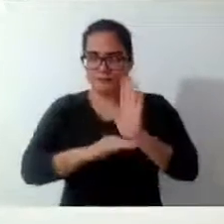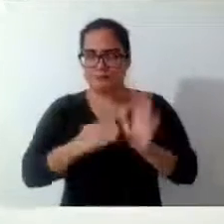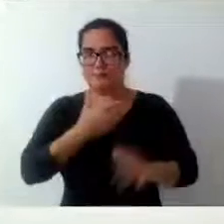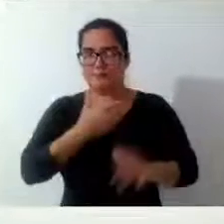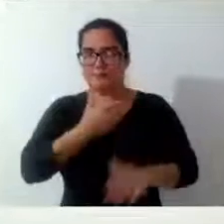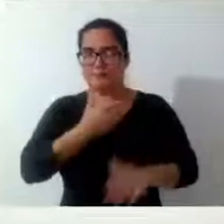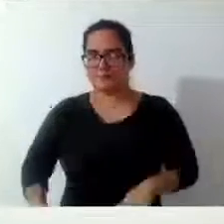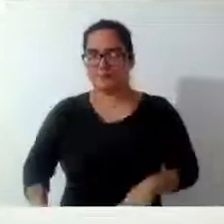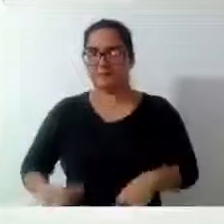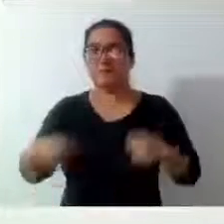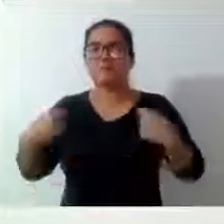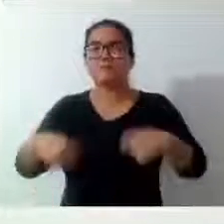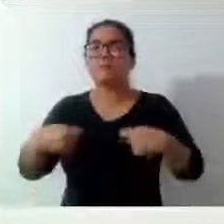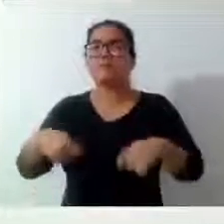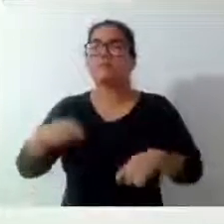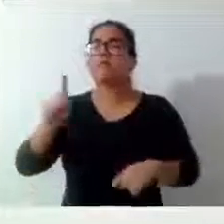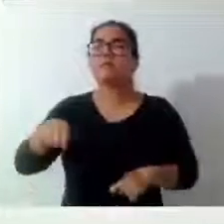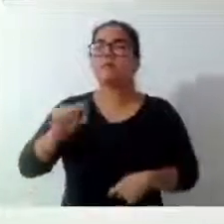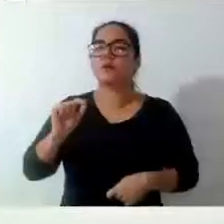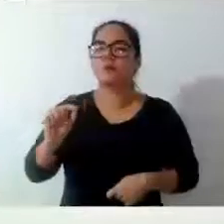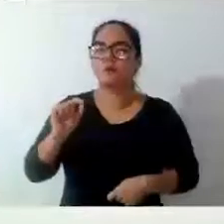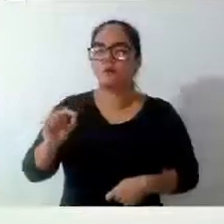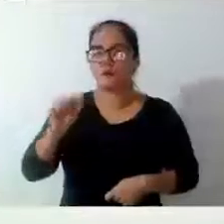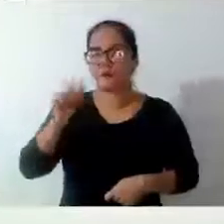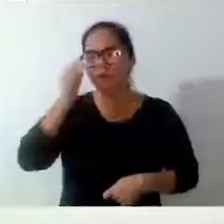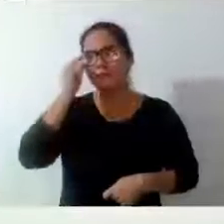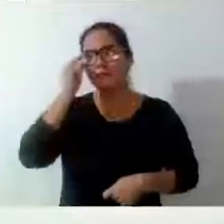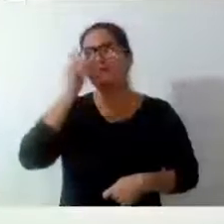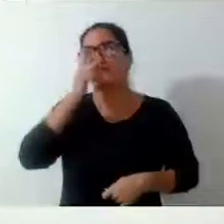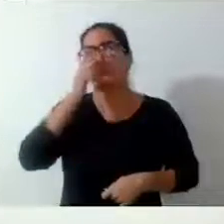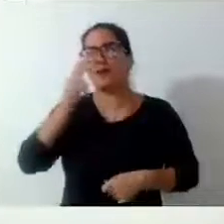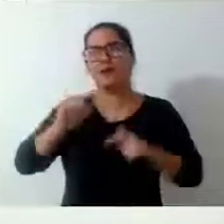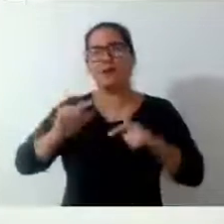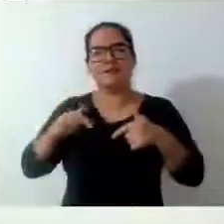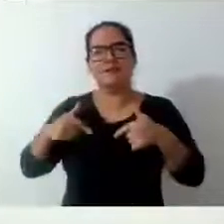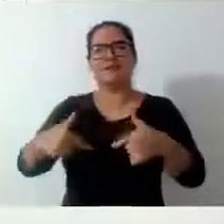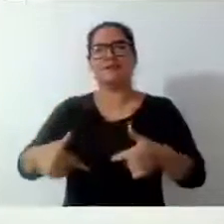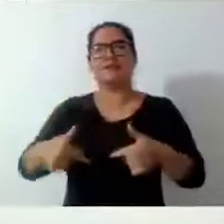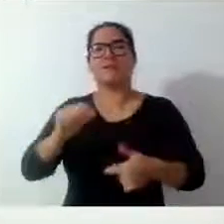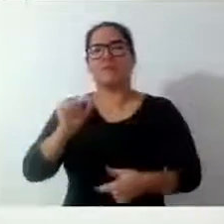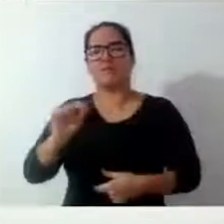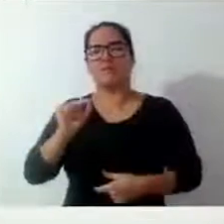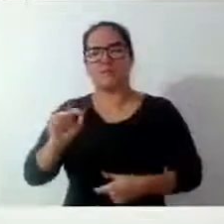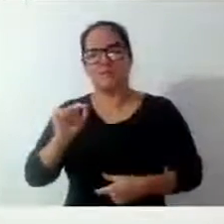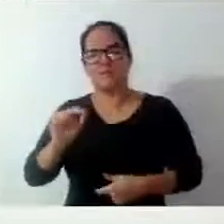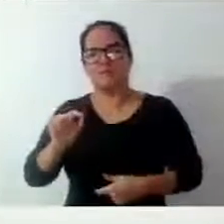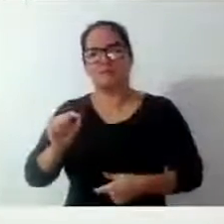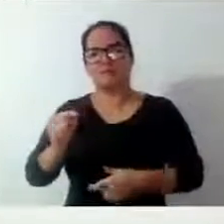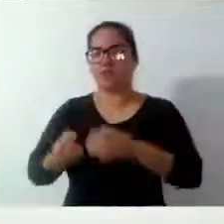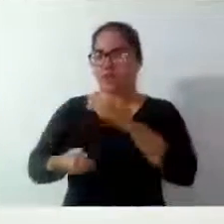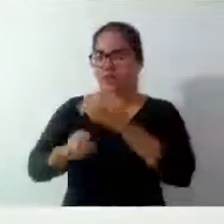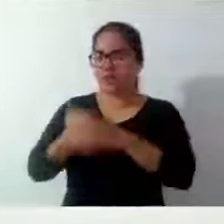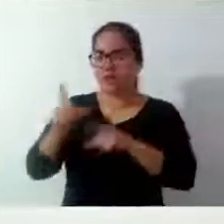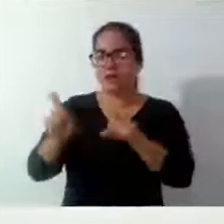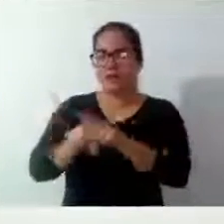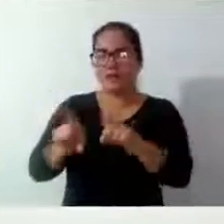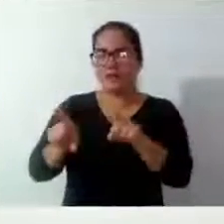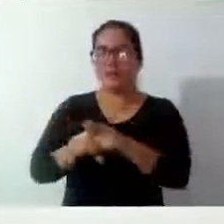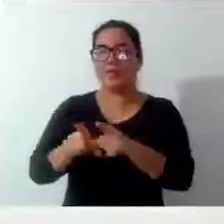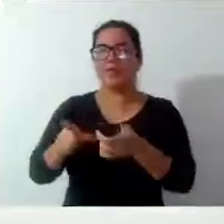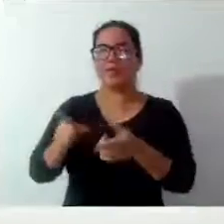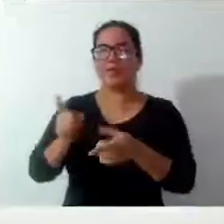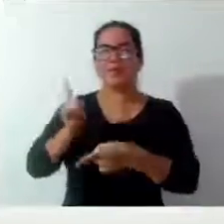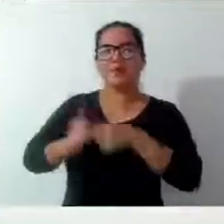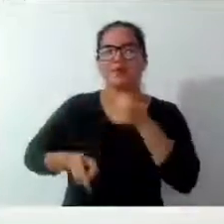deveria ser uma ação que deveria gerar, inclusive, improbidade administrativa.